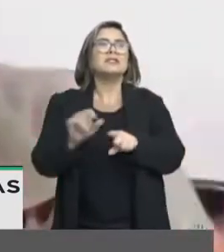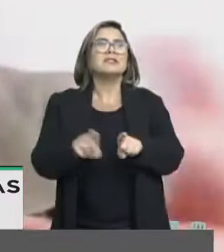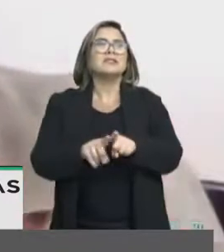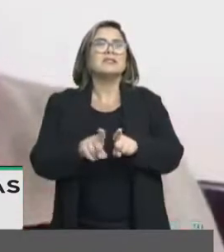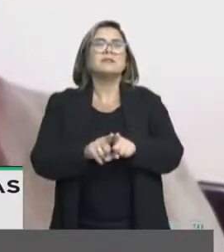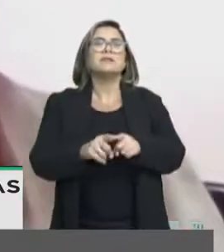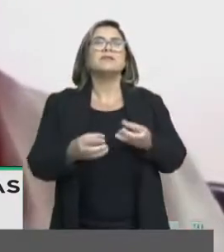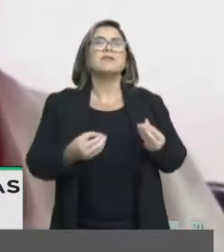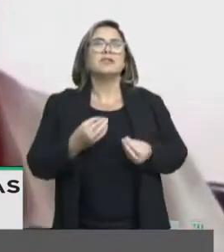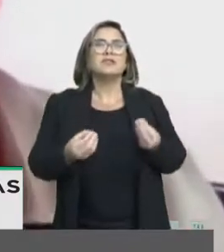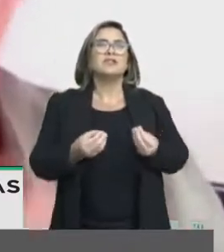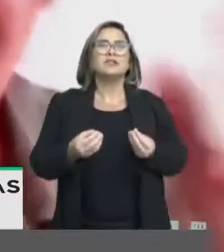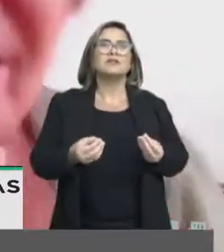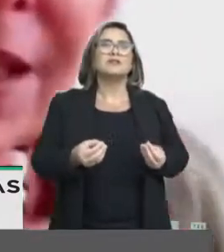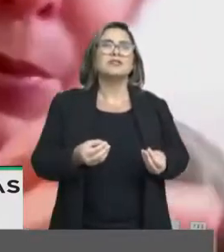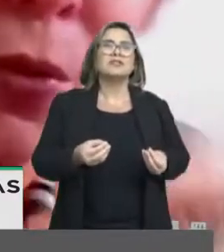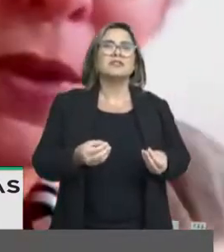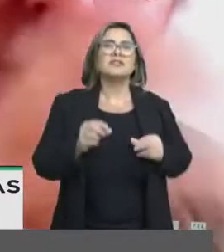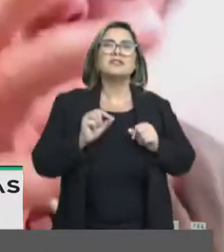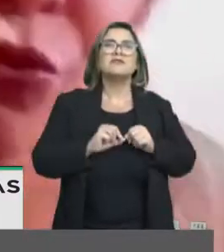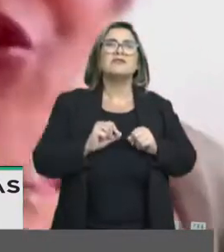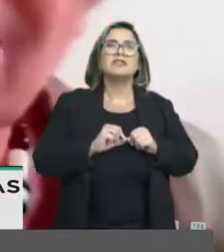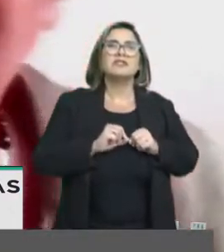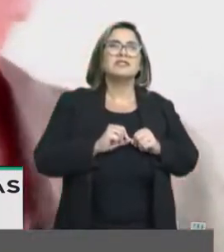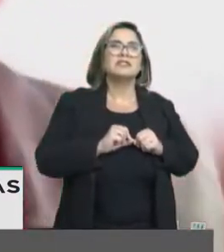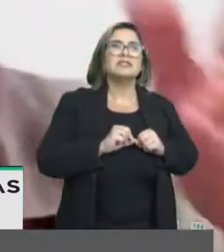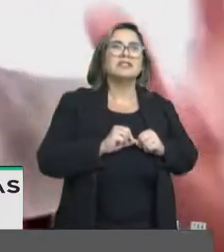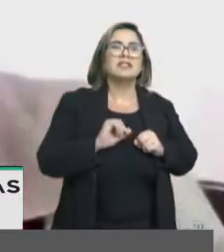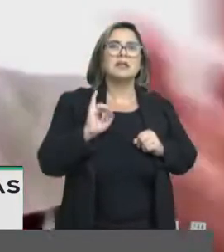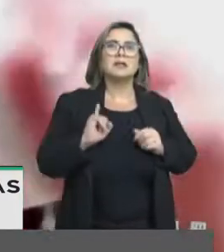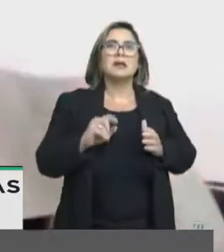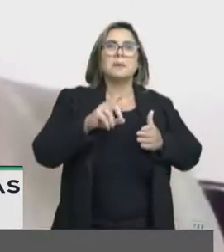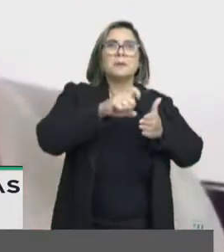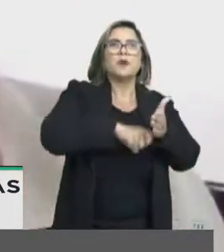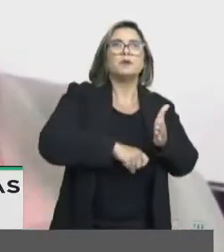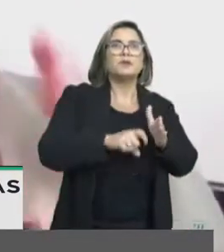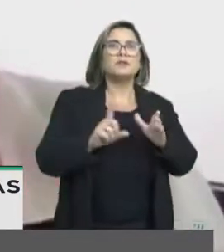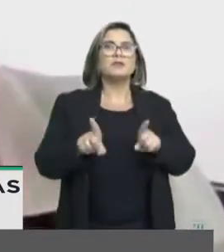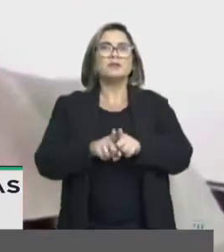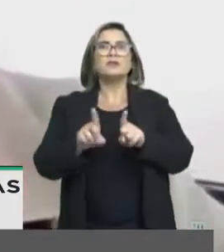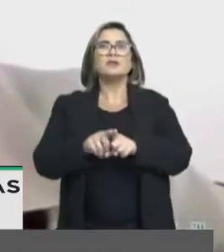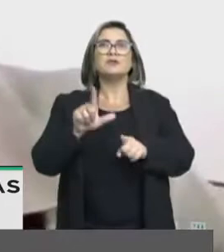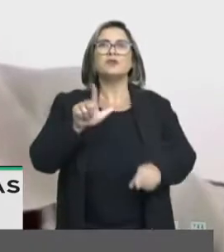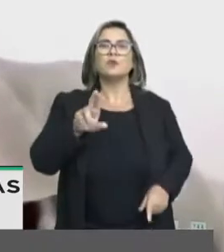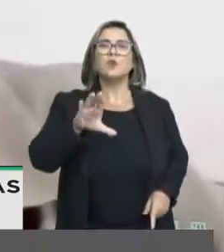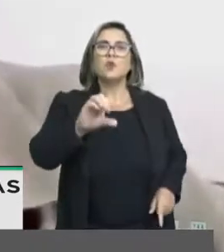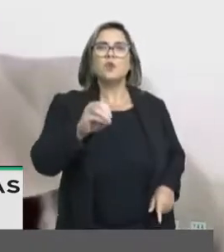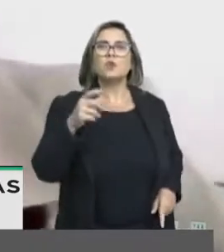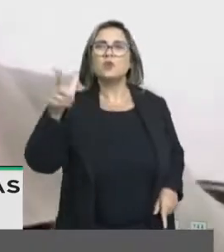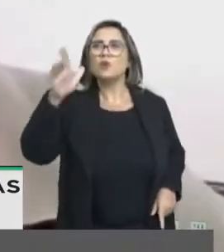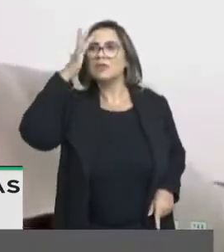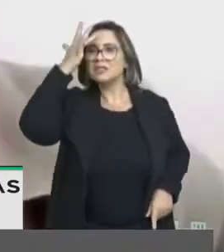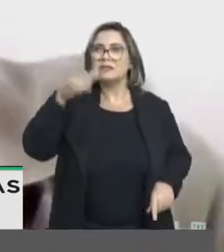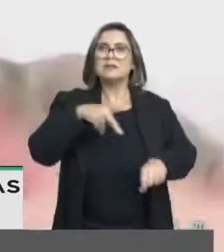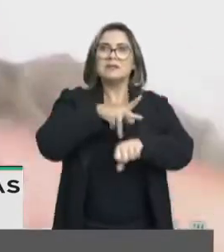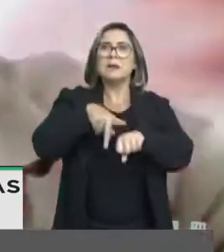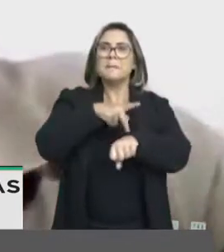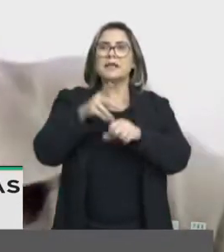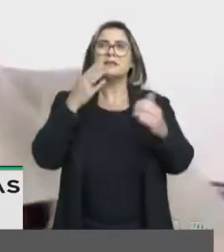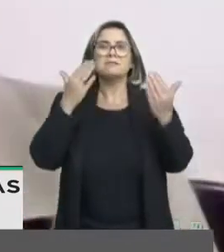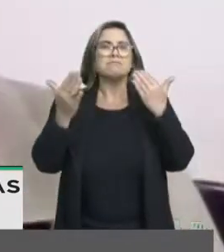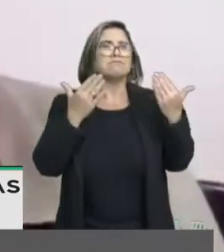tributam grandes fortunas? Por que não se tributam imposto de renda, lucros e dividendos, que só o Brasil e o outro país do mundo